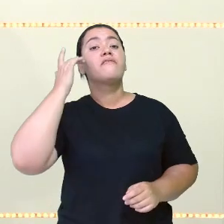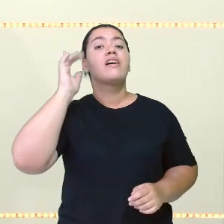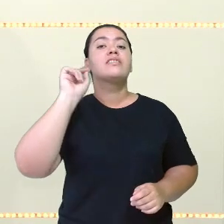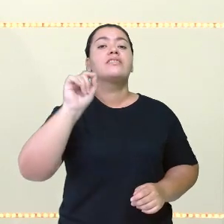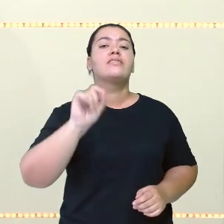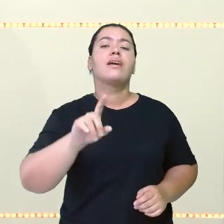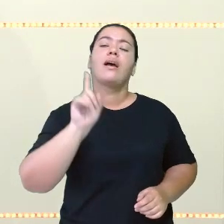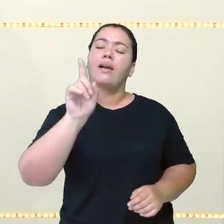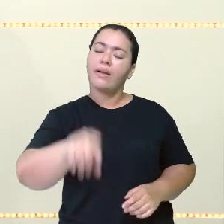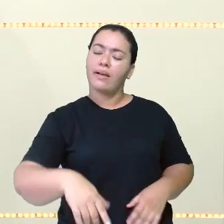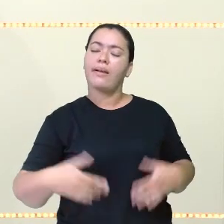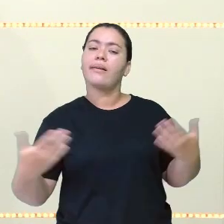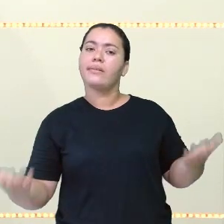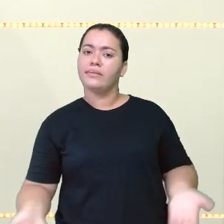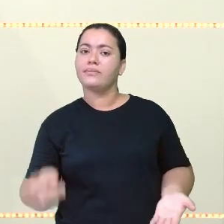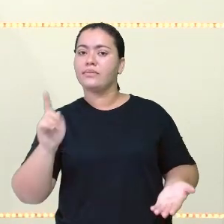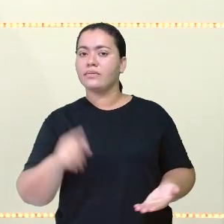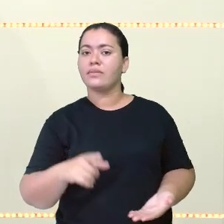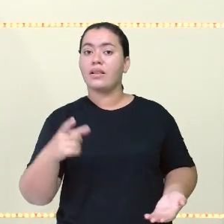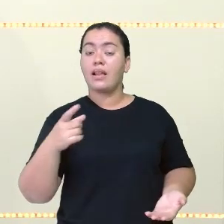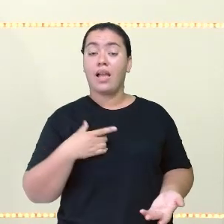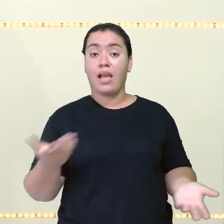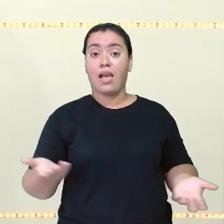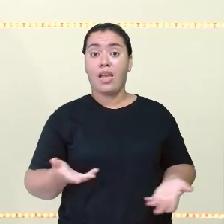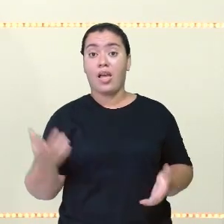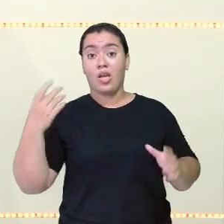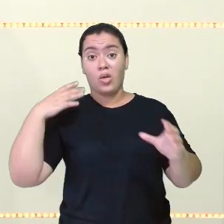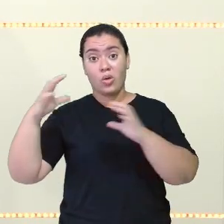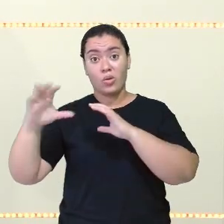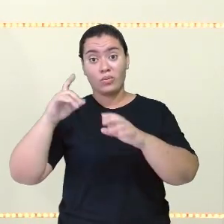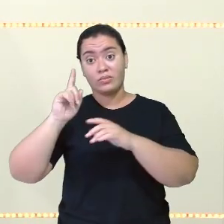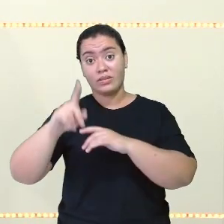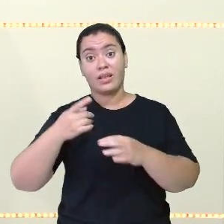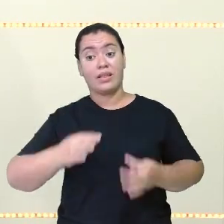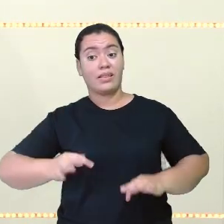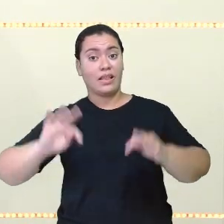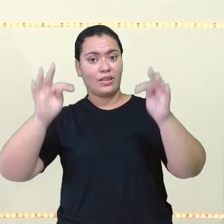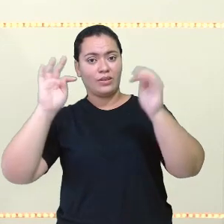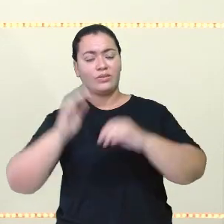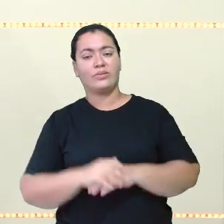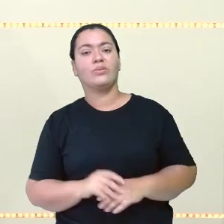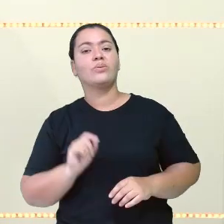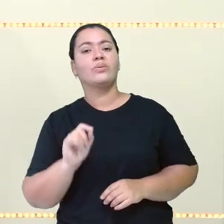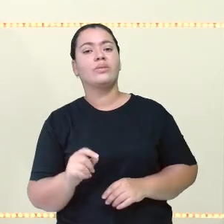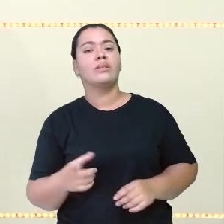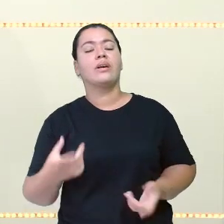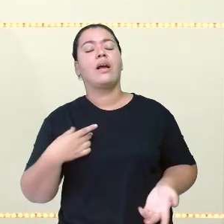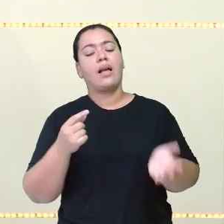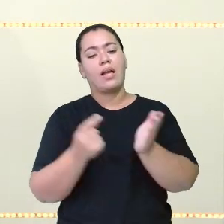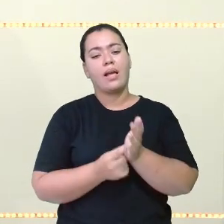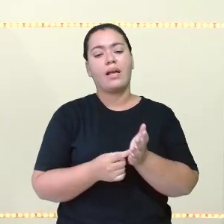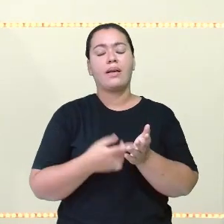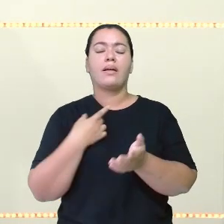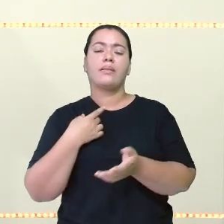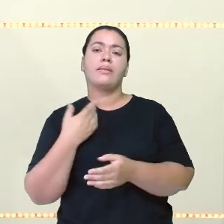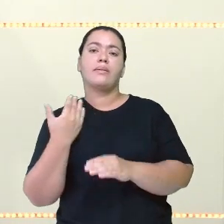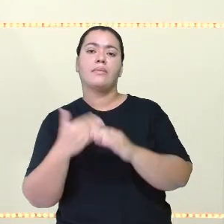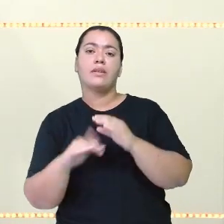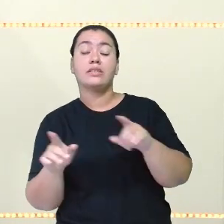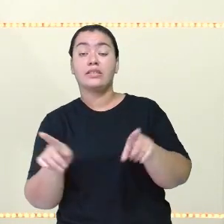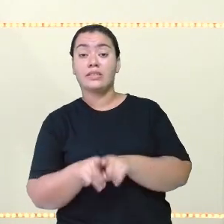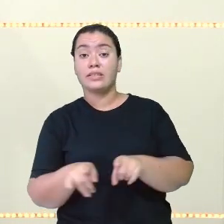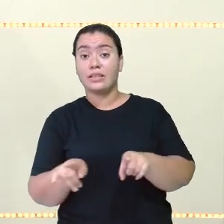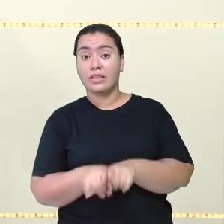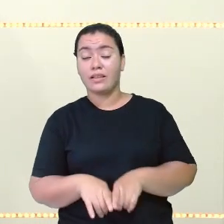vida? Foram justamente os meios de comunicações a partir da tecnologia. A gente fez isso com os aplicativos de mensagem e